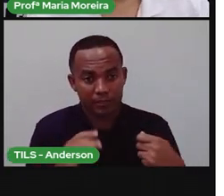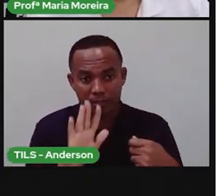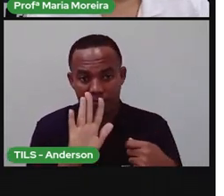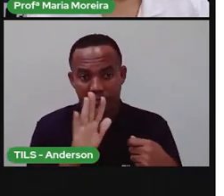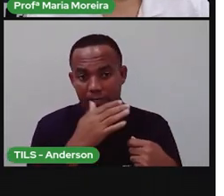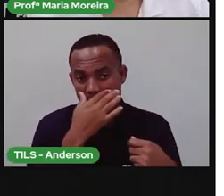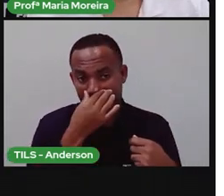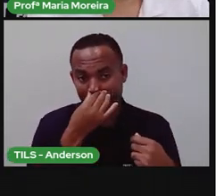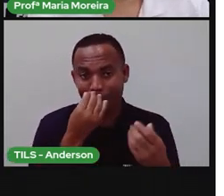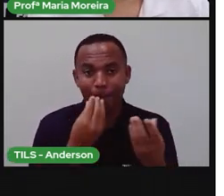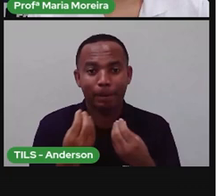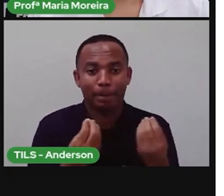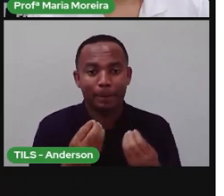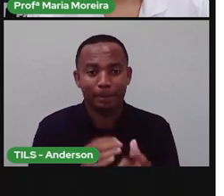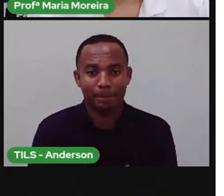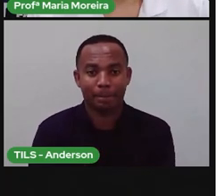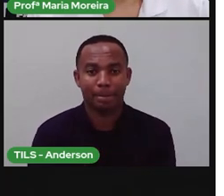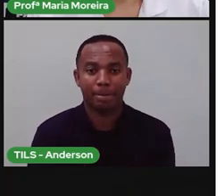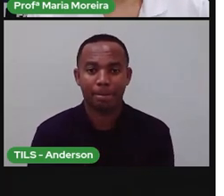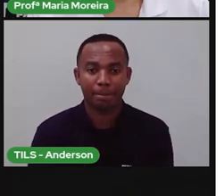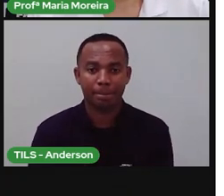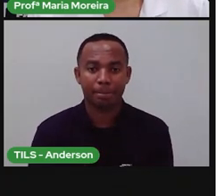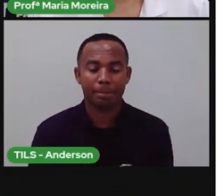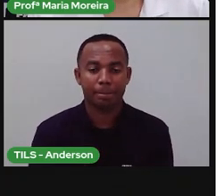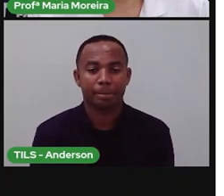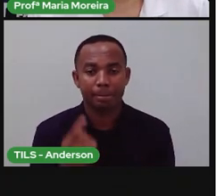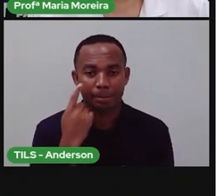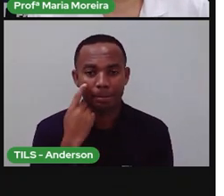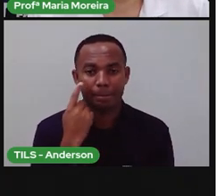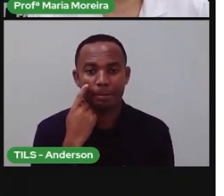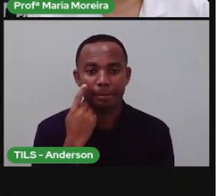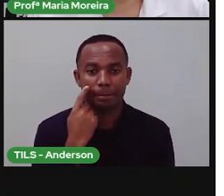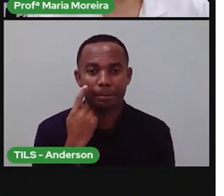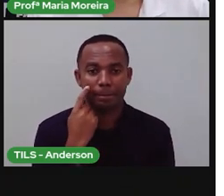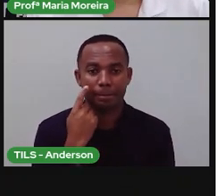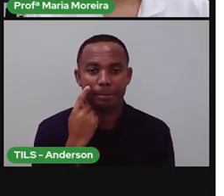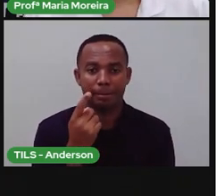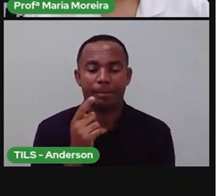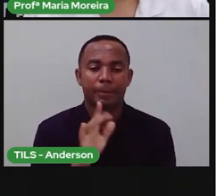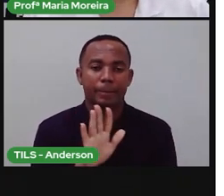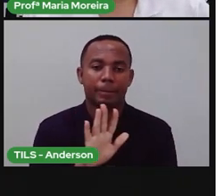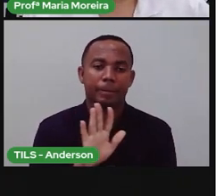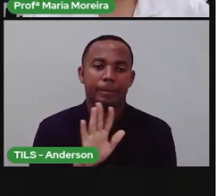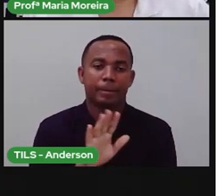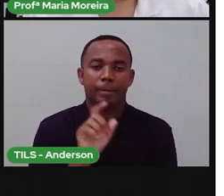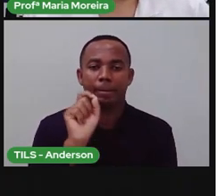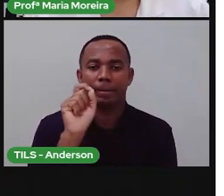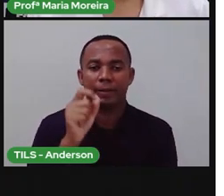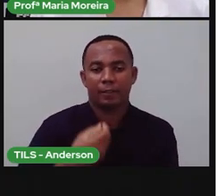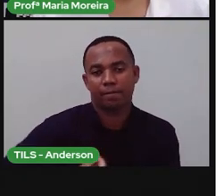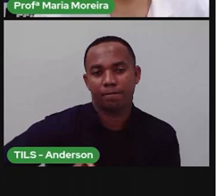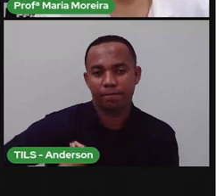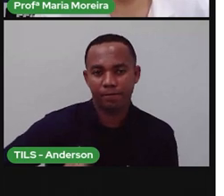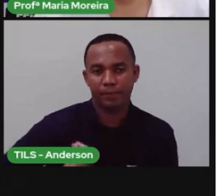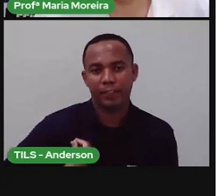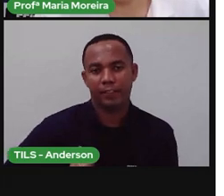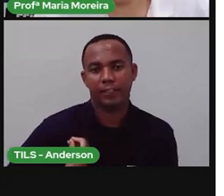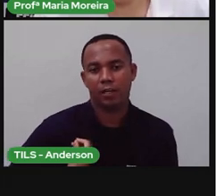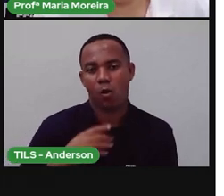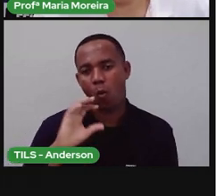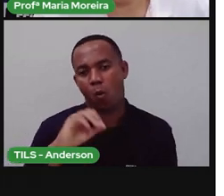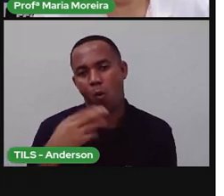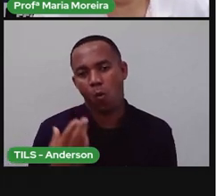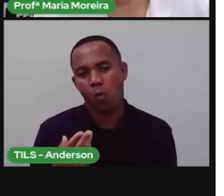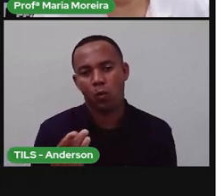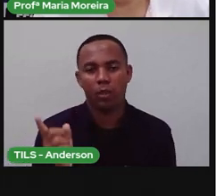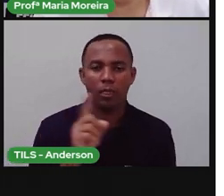Existitam, né? Bom, vamos aqui a um videozinho, né? O que são seres vivos e seres não vivos.